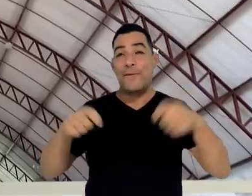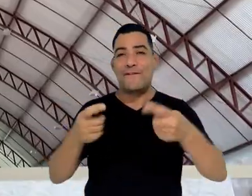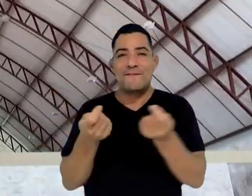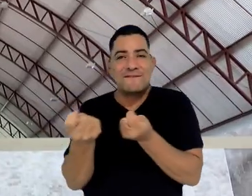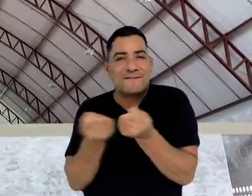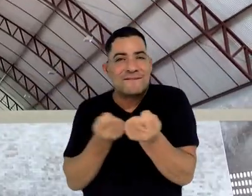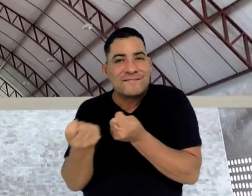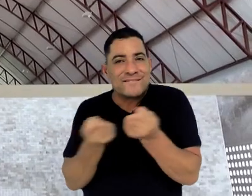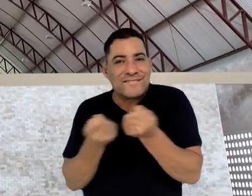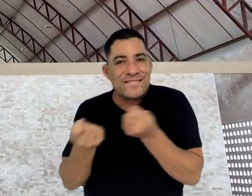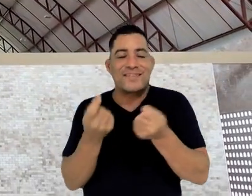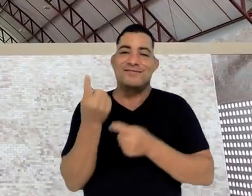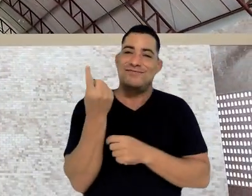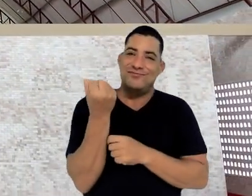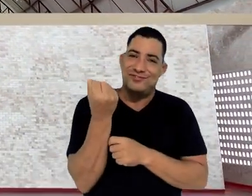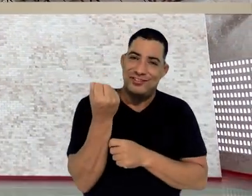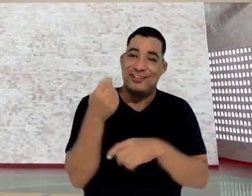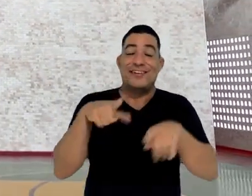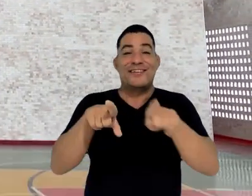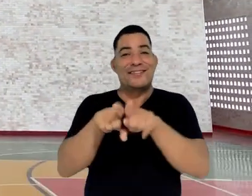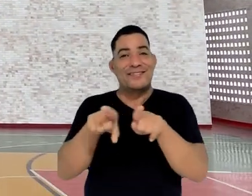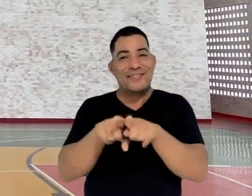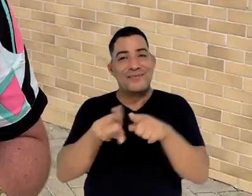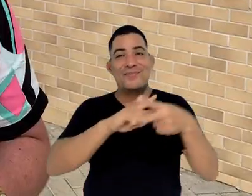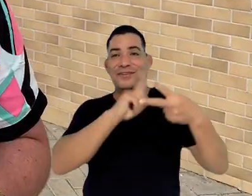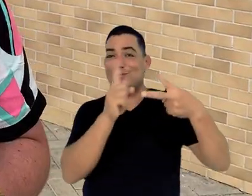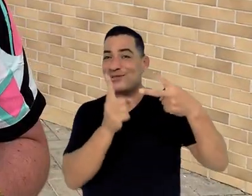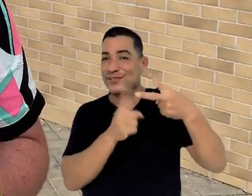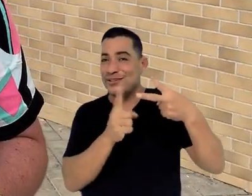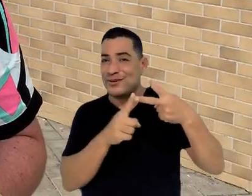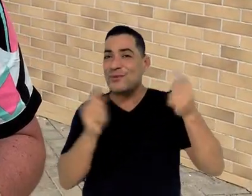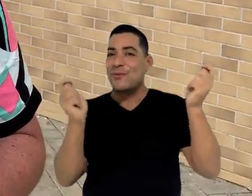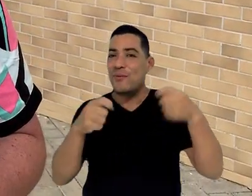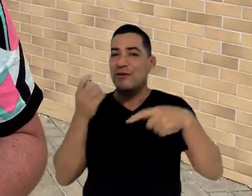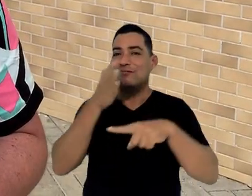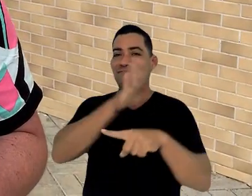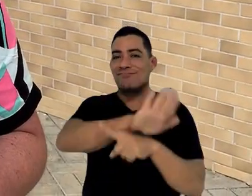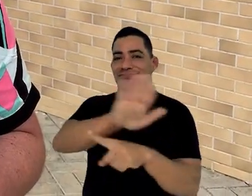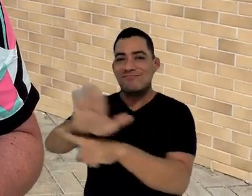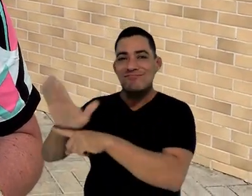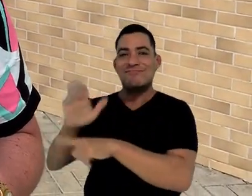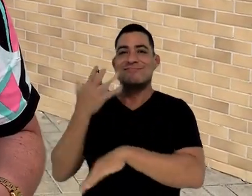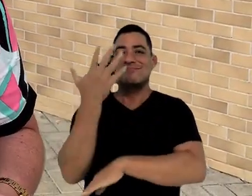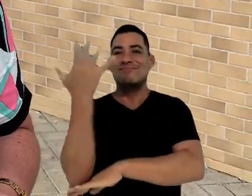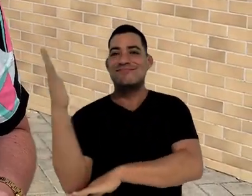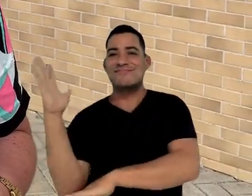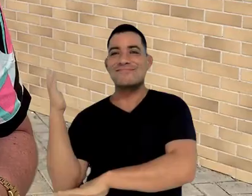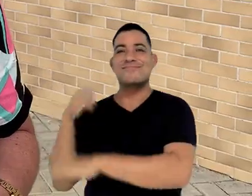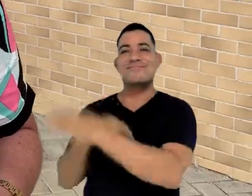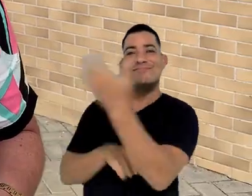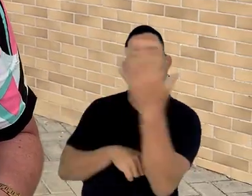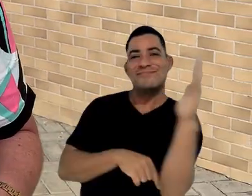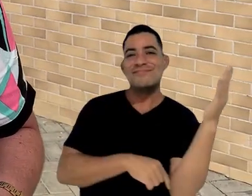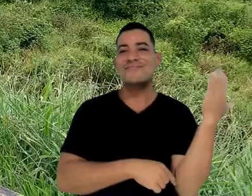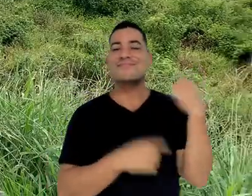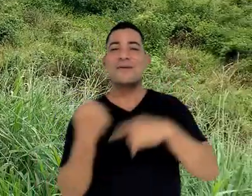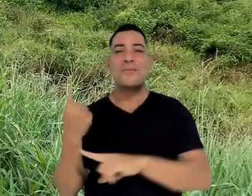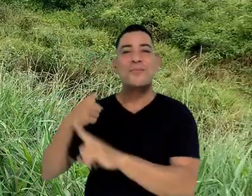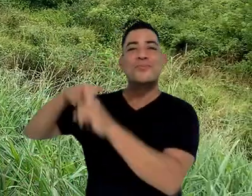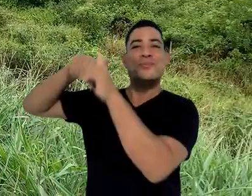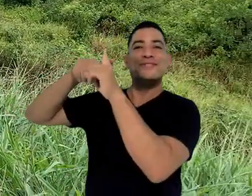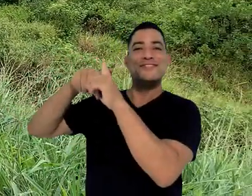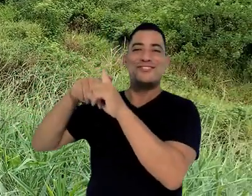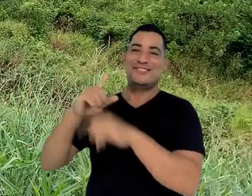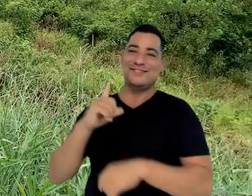do Complexo Poloesportivo. Essa obra será importante, pois além de contribuir para o impacto positivo